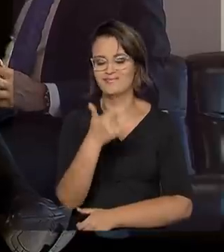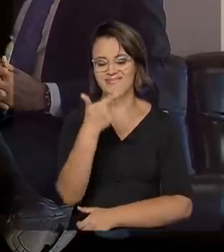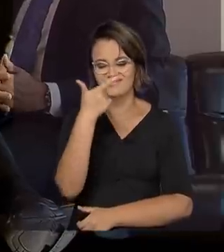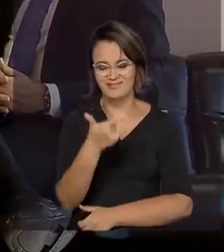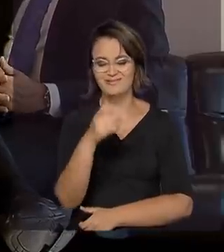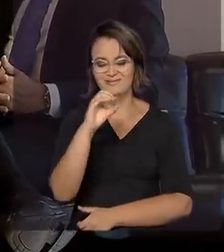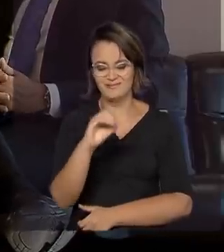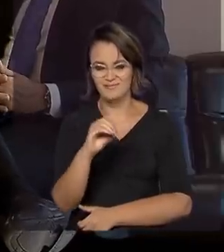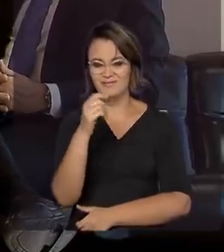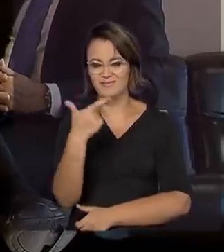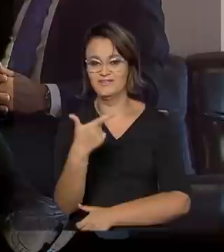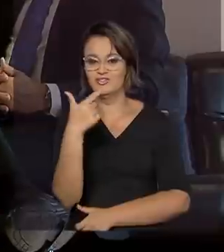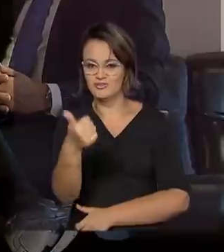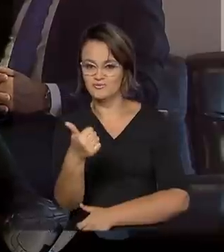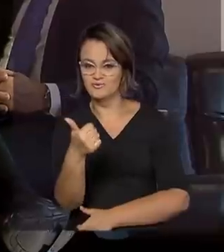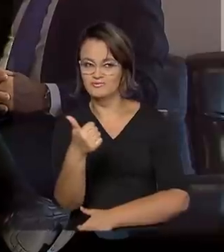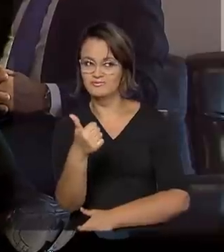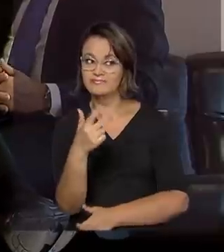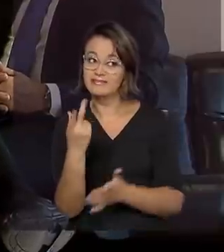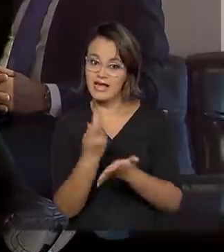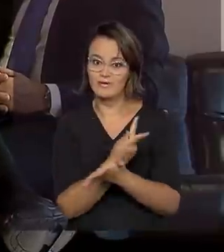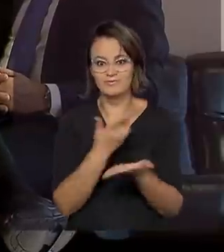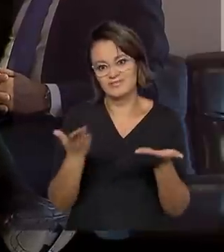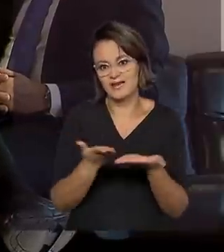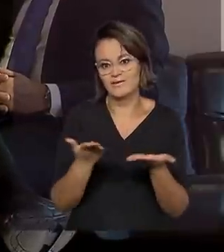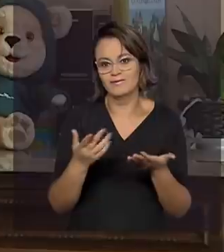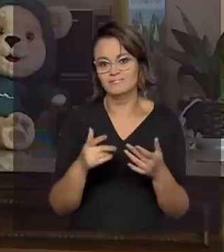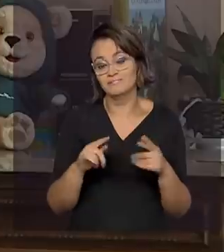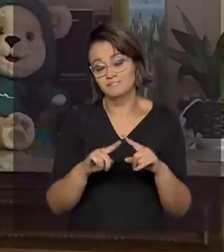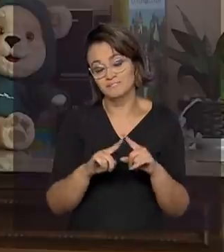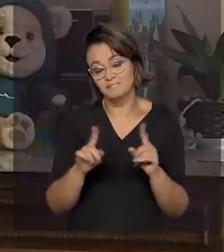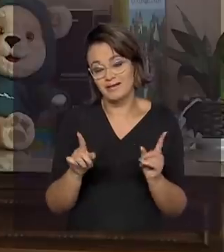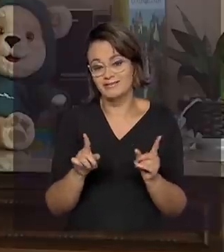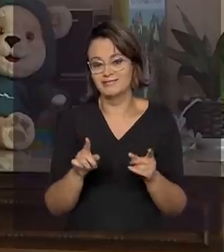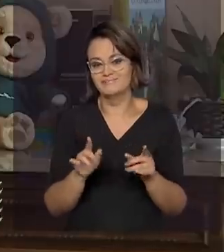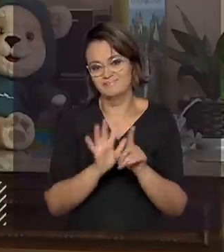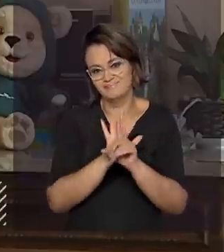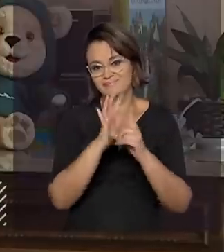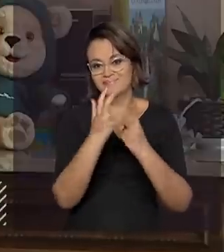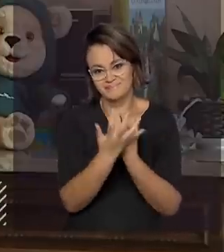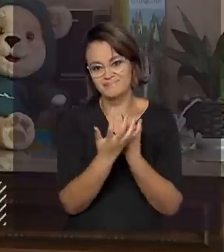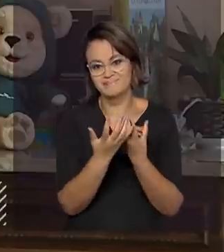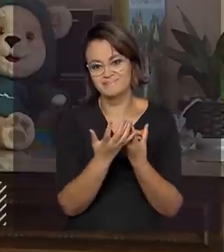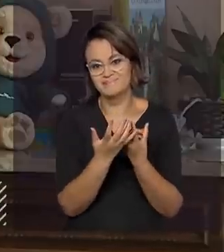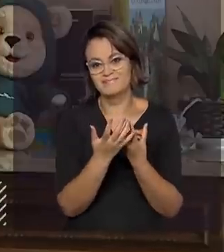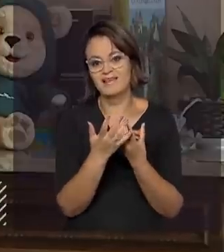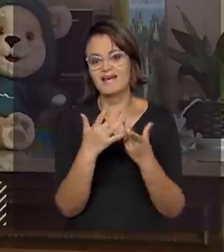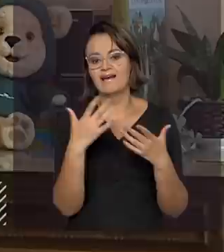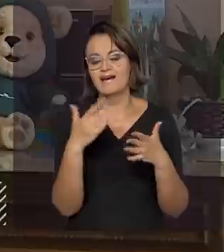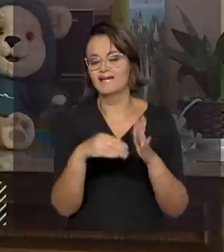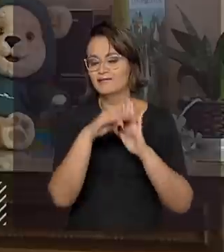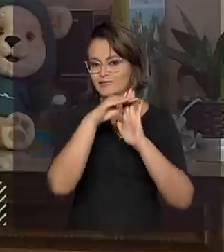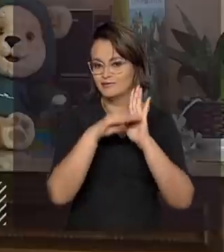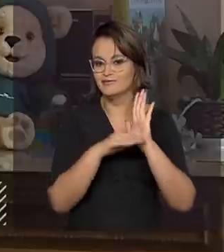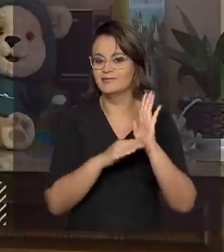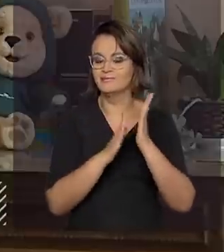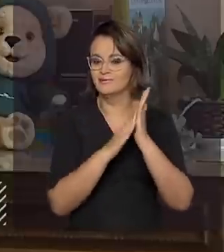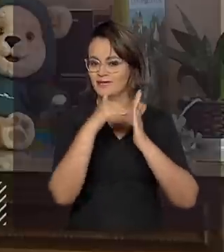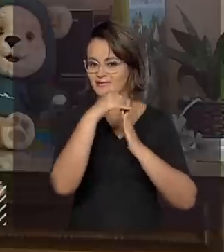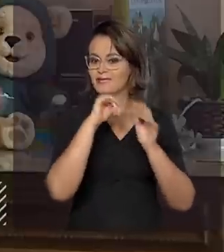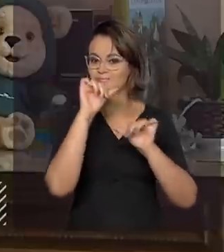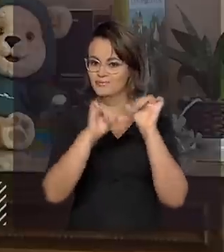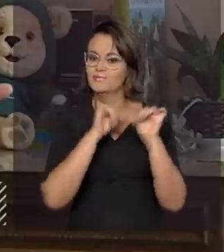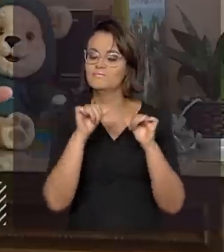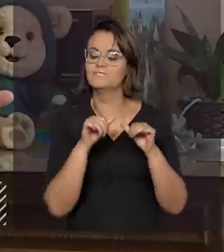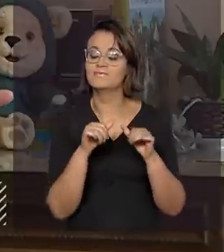2021, ocorreria neste ano. Então, em função do isolamento social, o cronograma de aplicação foi